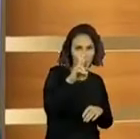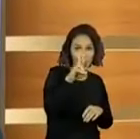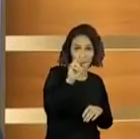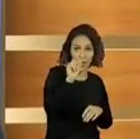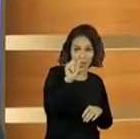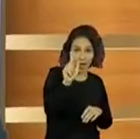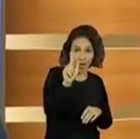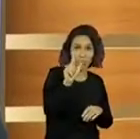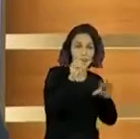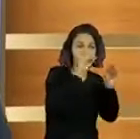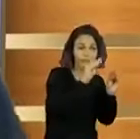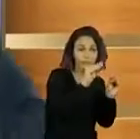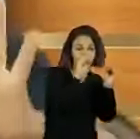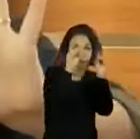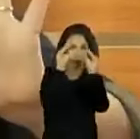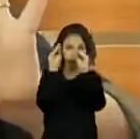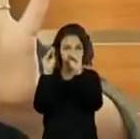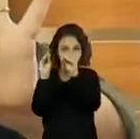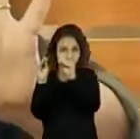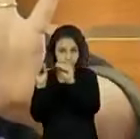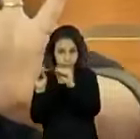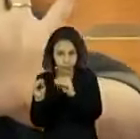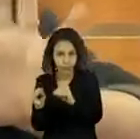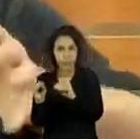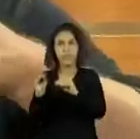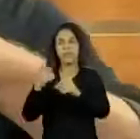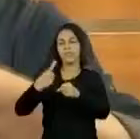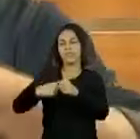porque houve a mecanização do campo. Calma.